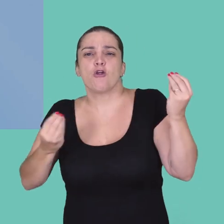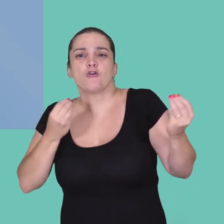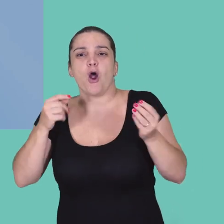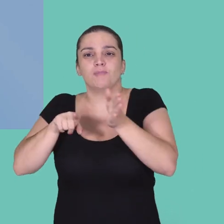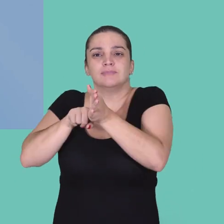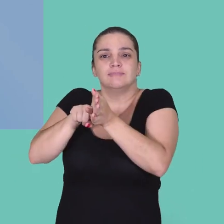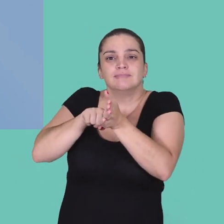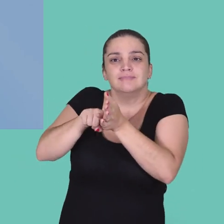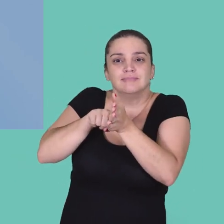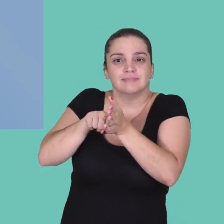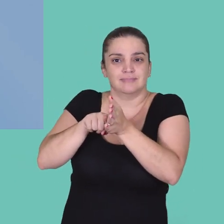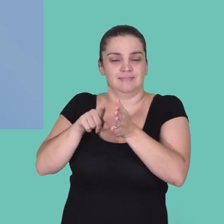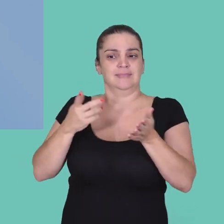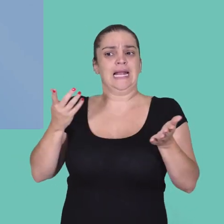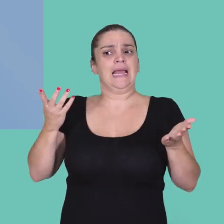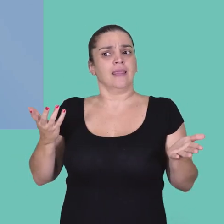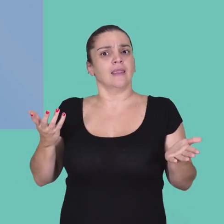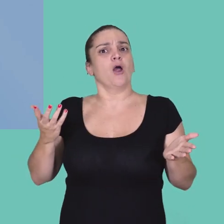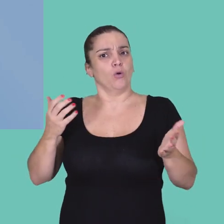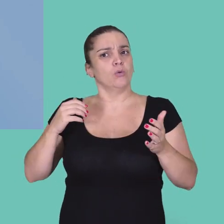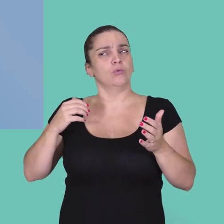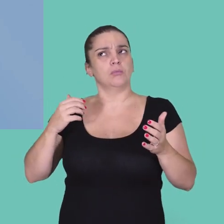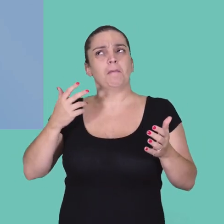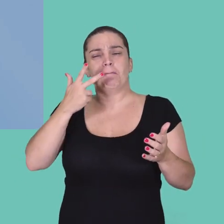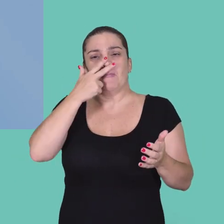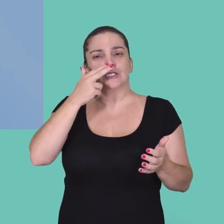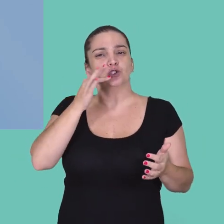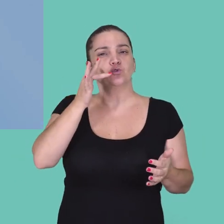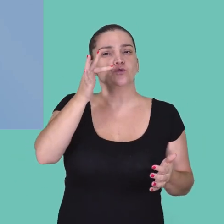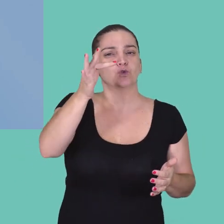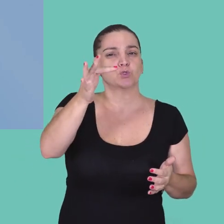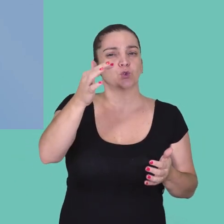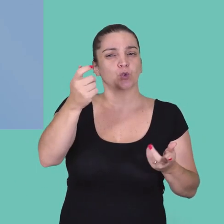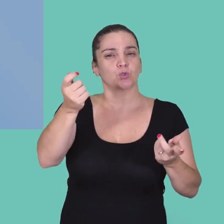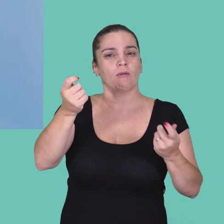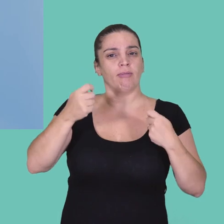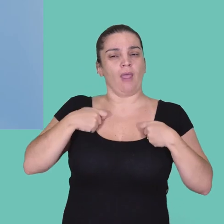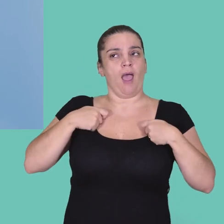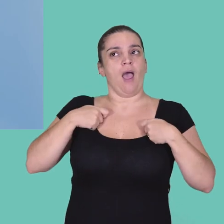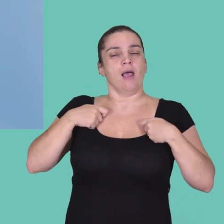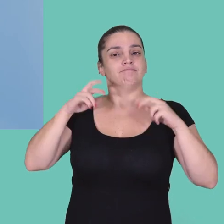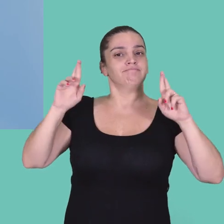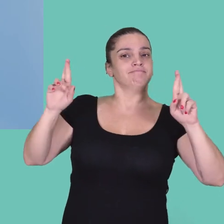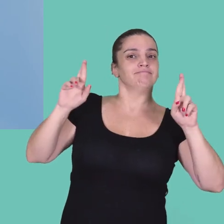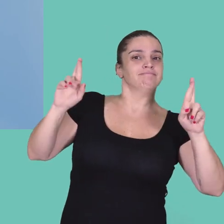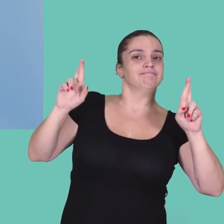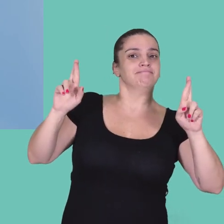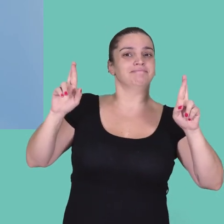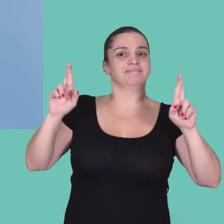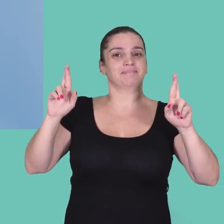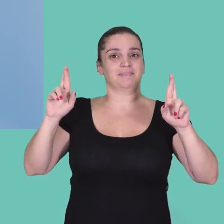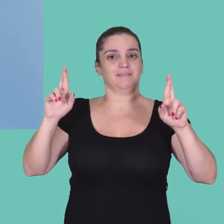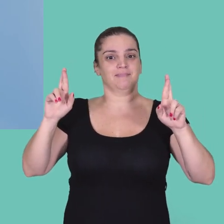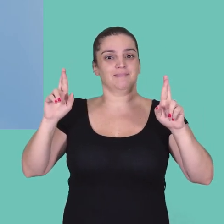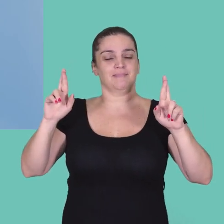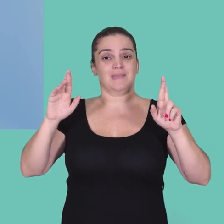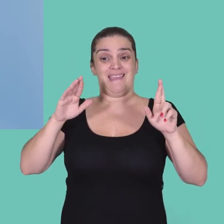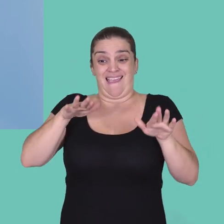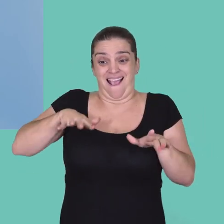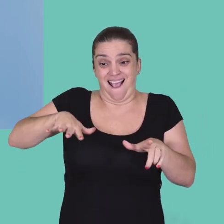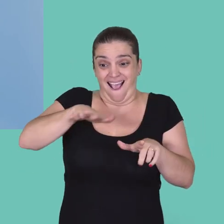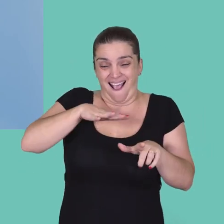tem havido uma mudança, ou seja, o futuro está luminoso, e aos poucos, até o meio mais